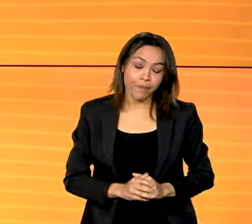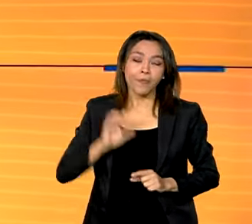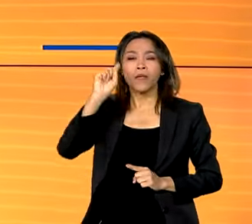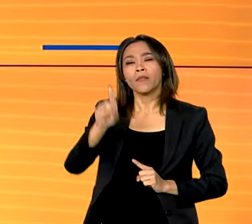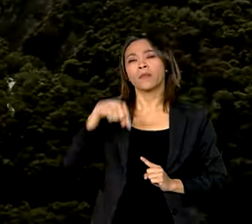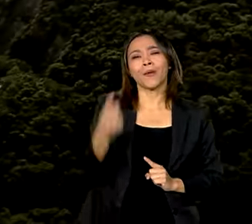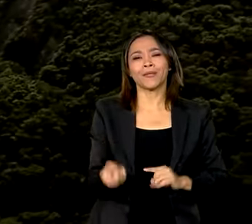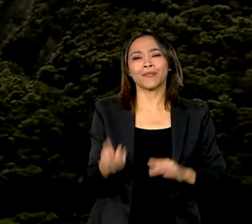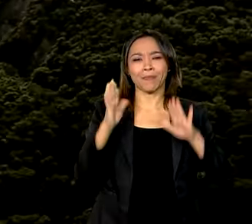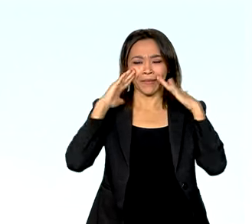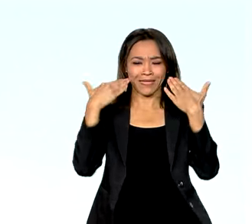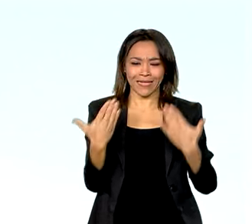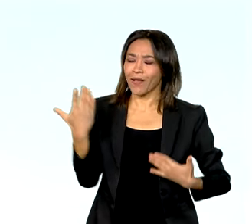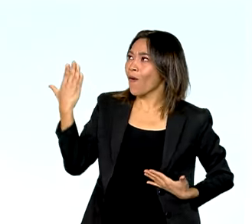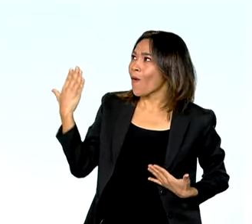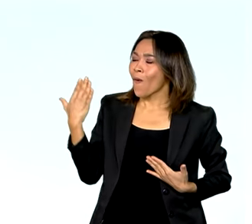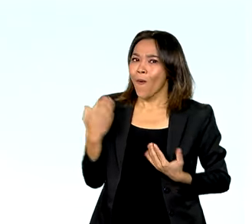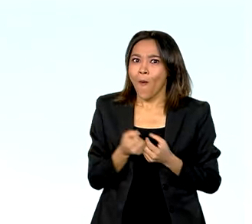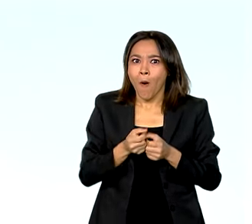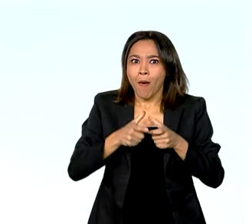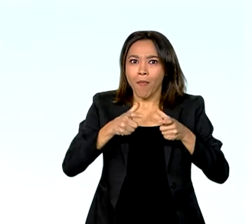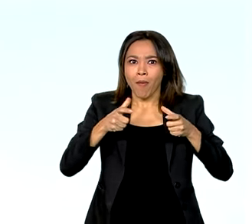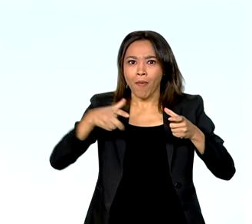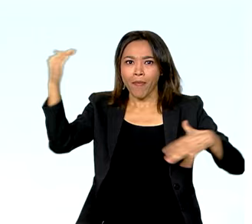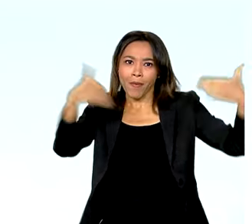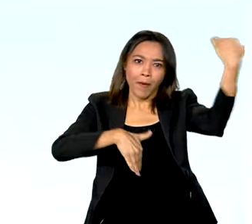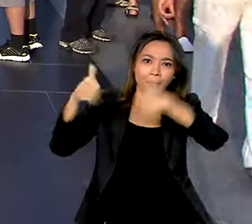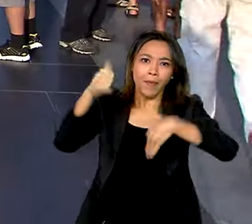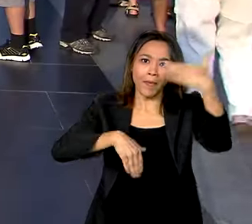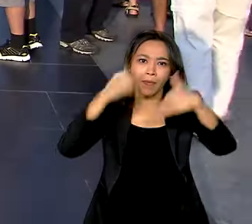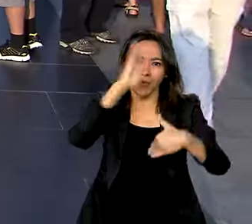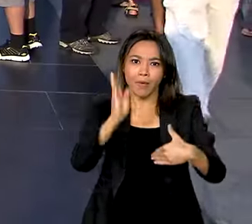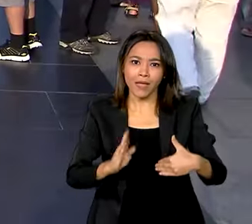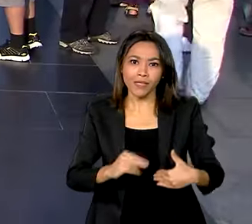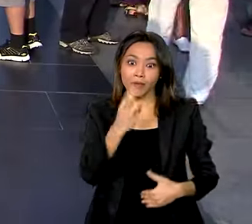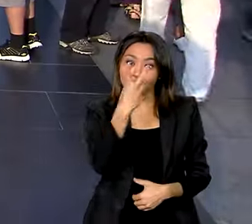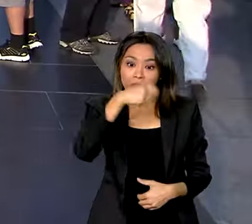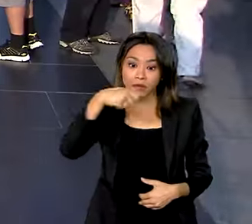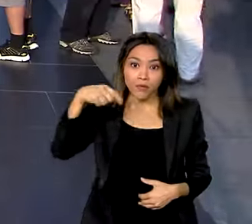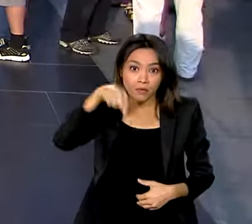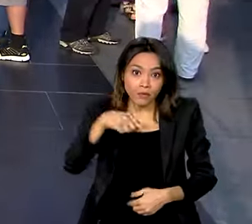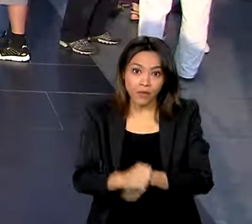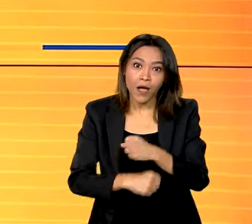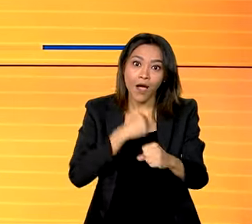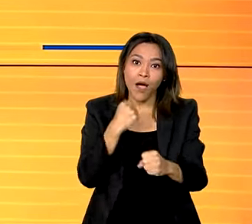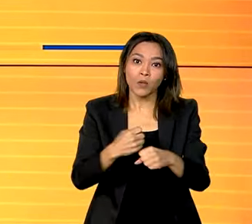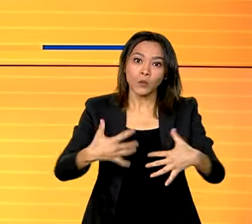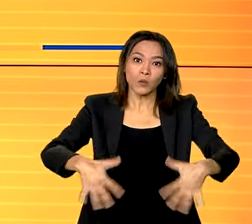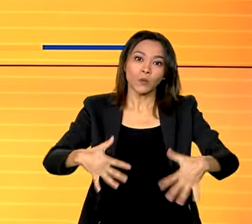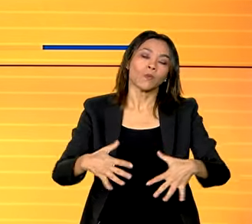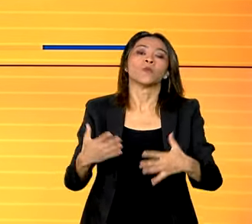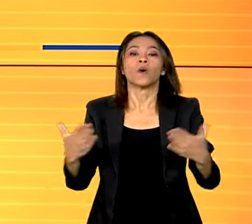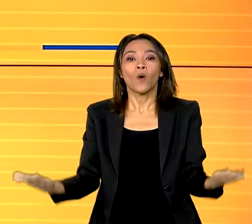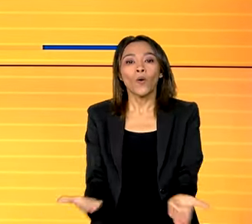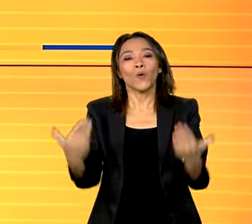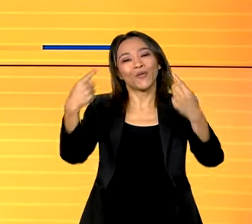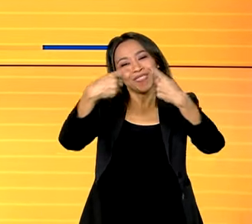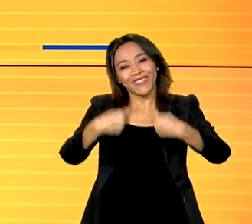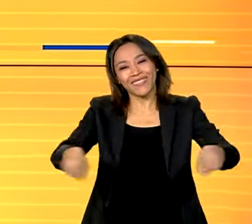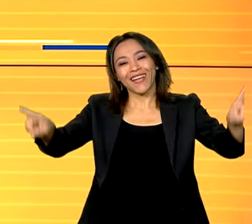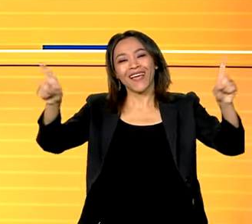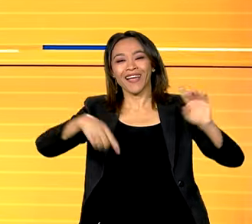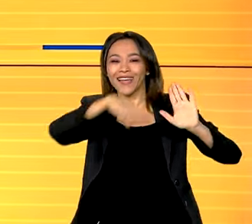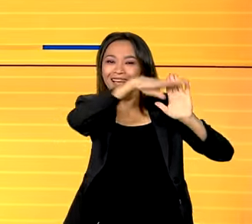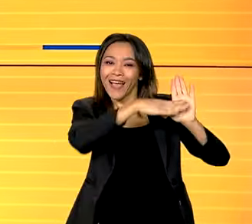bloco, cresce o número de turistas estrangeiros aqui no Brasil nos primeiros três meses deste ano. E estreia hoje o quadro